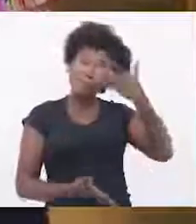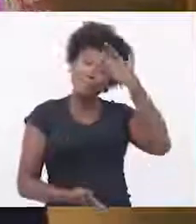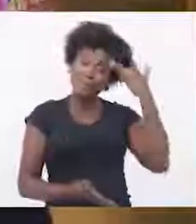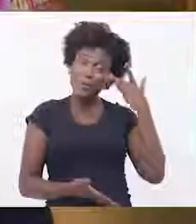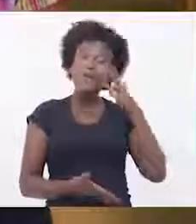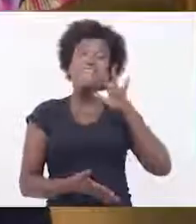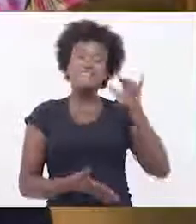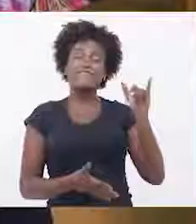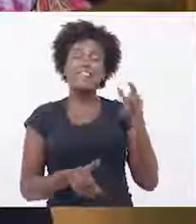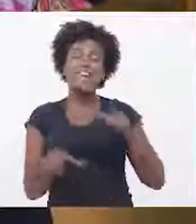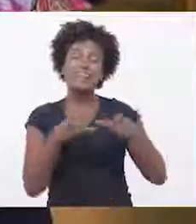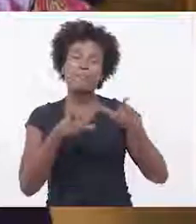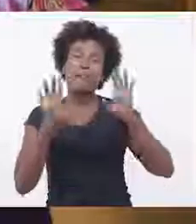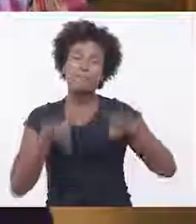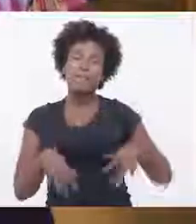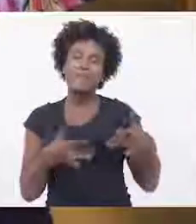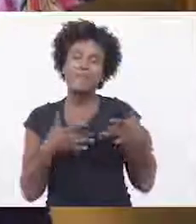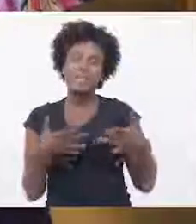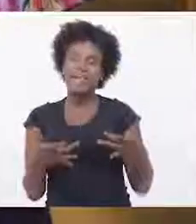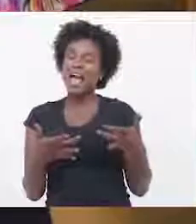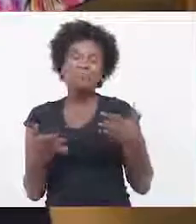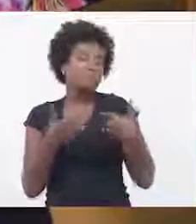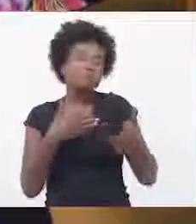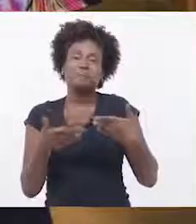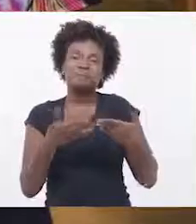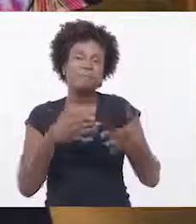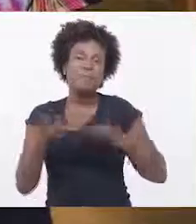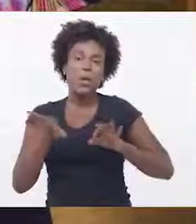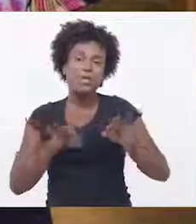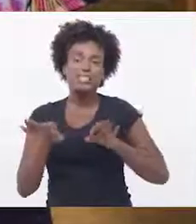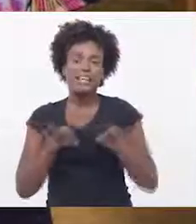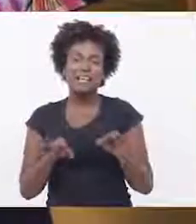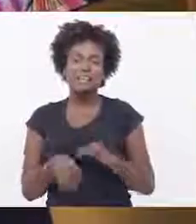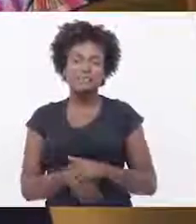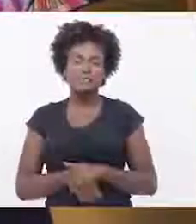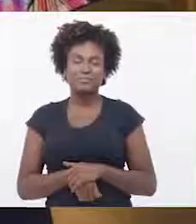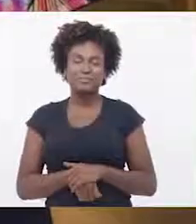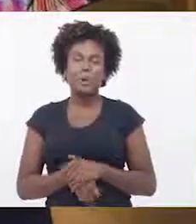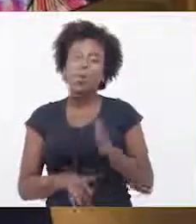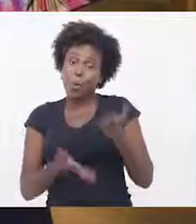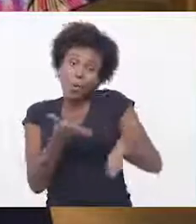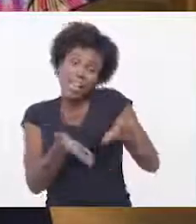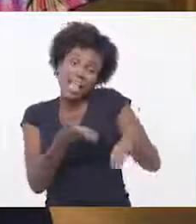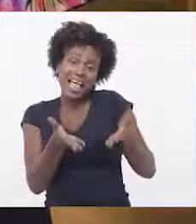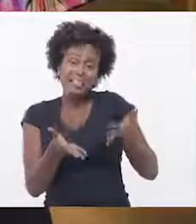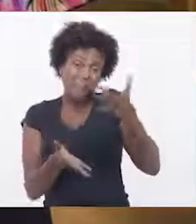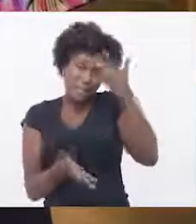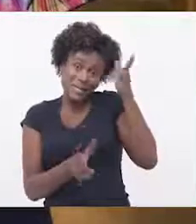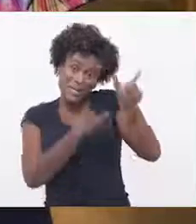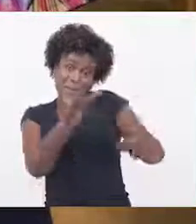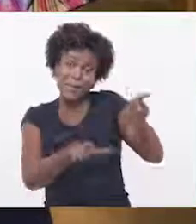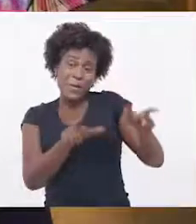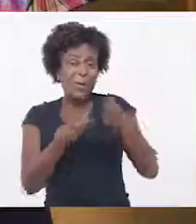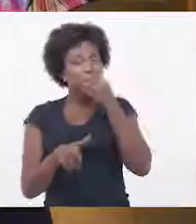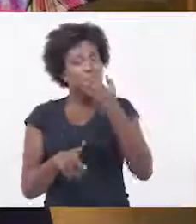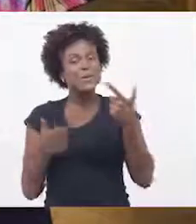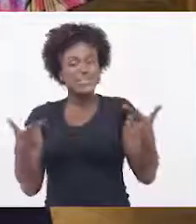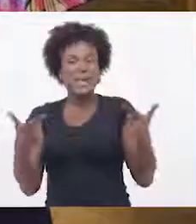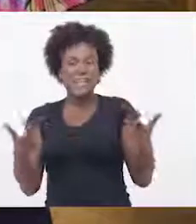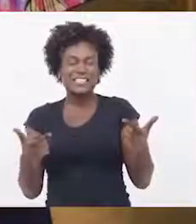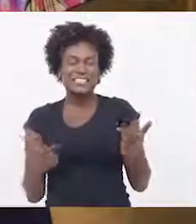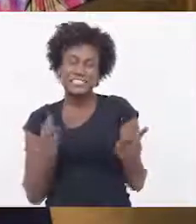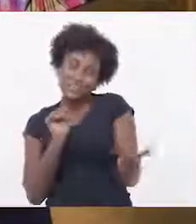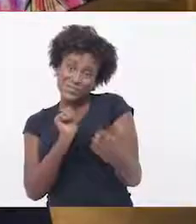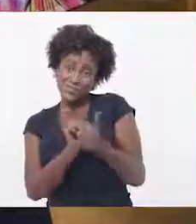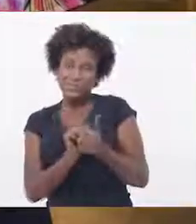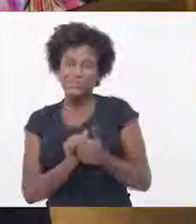Trabalhar com voluntários é trabalhar com pessoas. Então se você tem uma relação com as pessoas que estão engajadas na sua campanha, você vai trabalhar bem com voluntários.